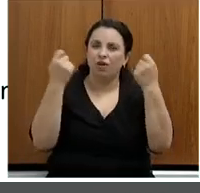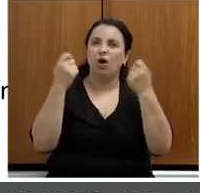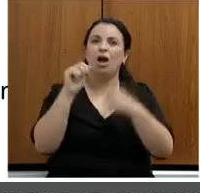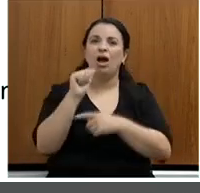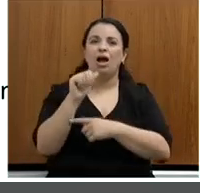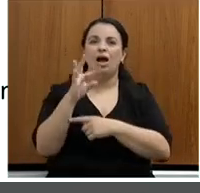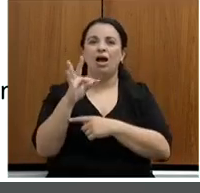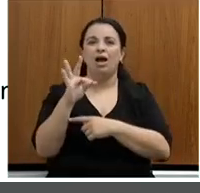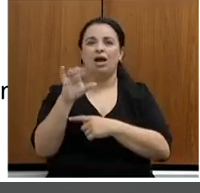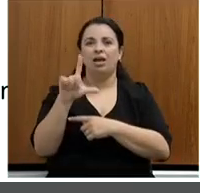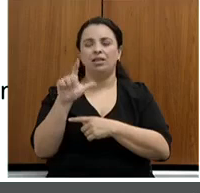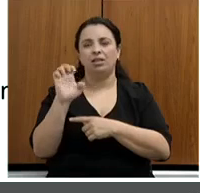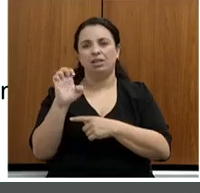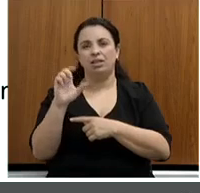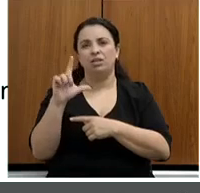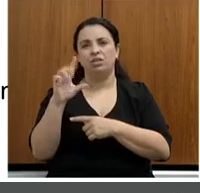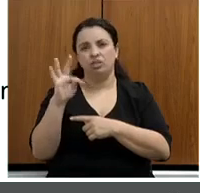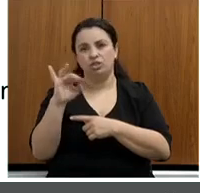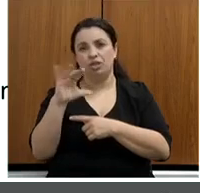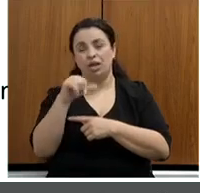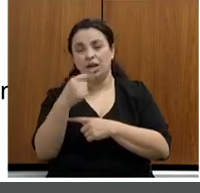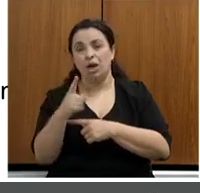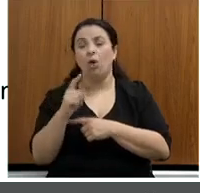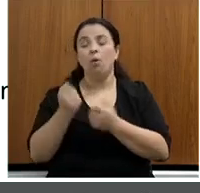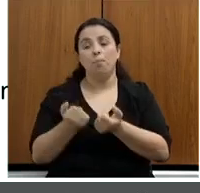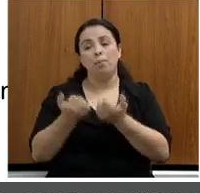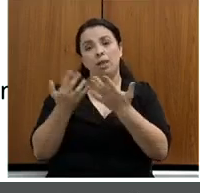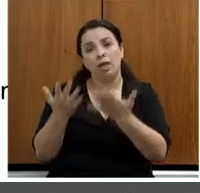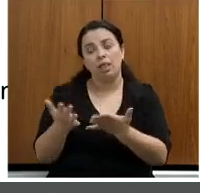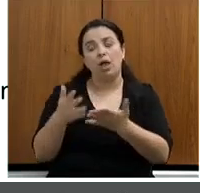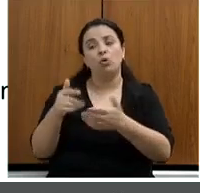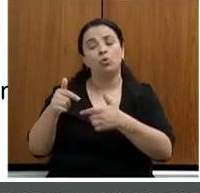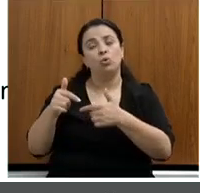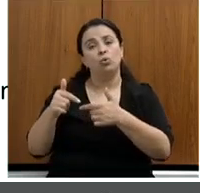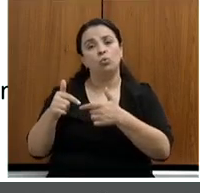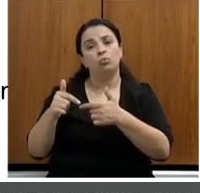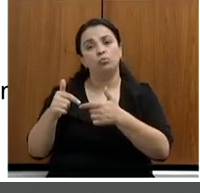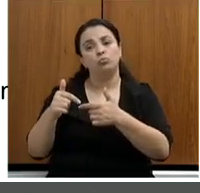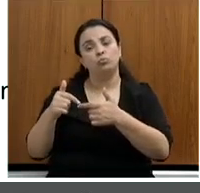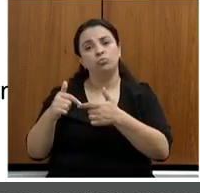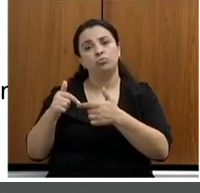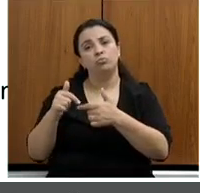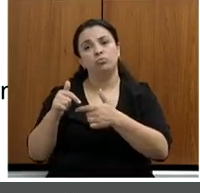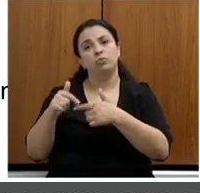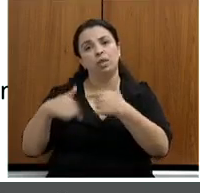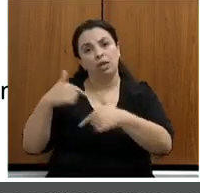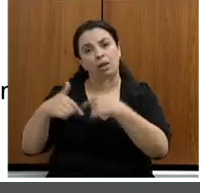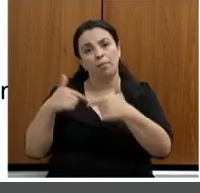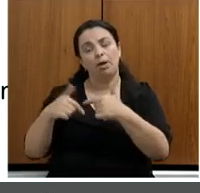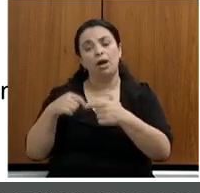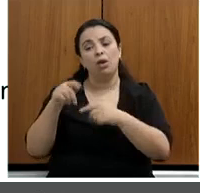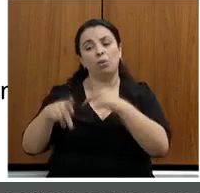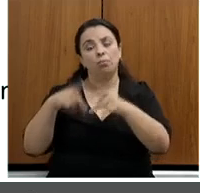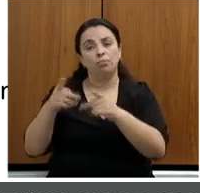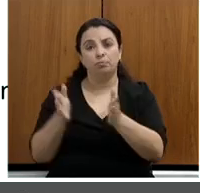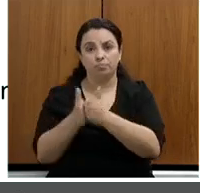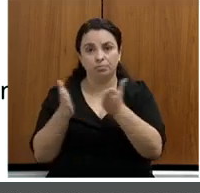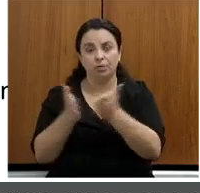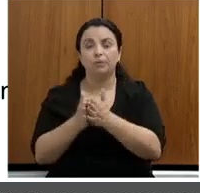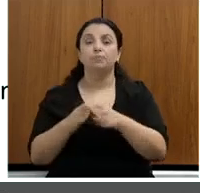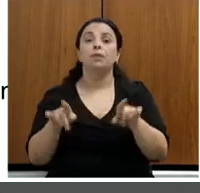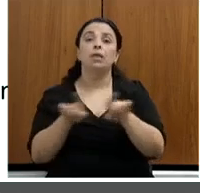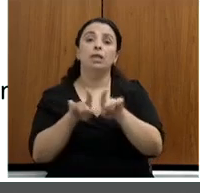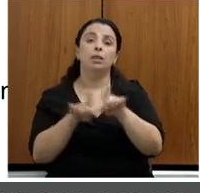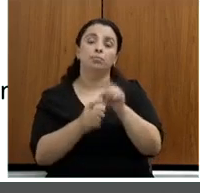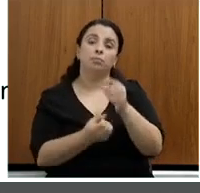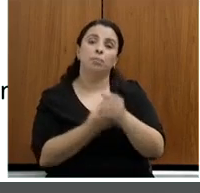social para a prestação de serviço à população de baixa renda em Belo Horizonte. Iniciamos também, implementamos esse ano o cadastro estadual de